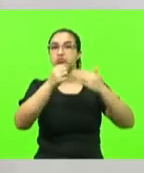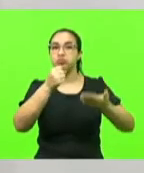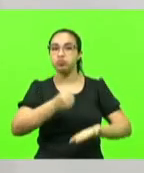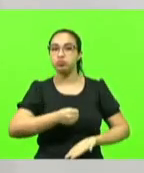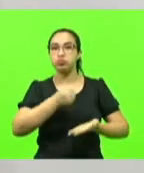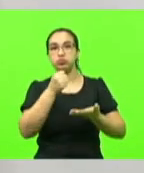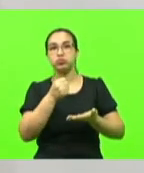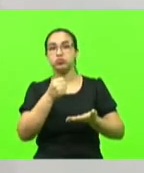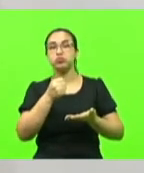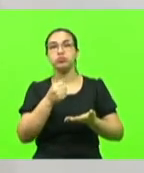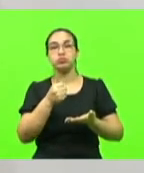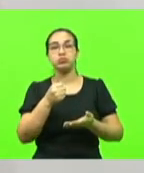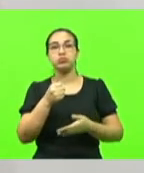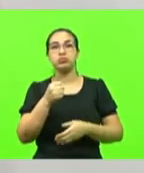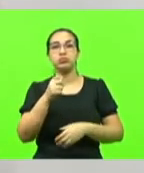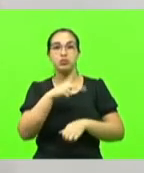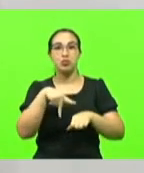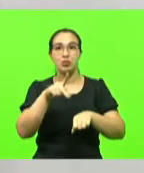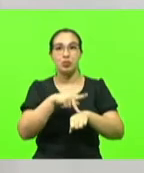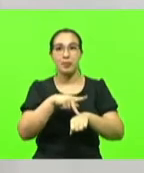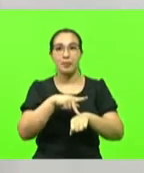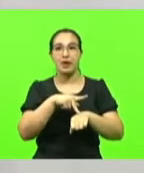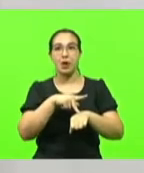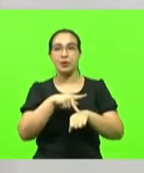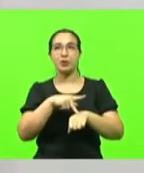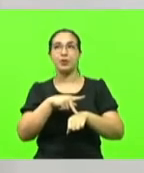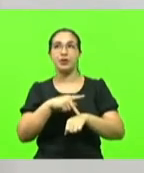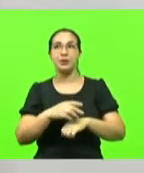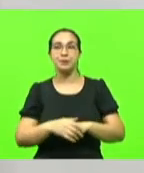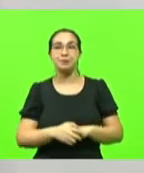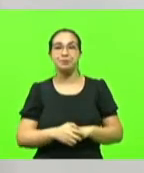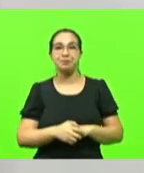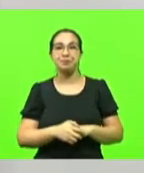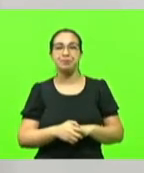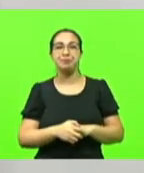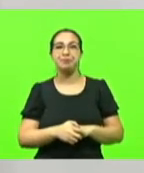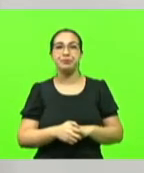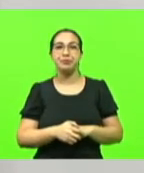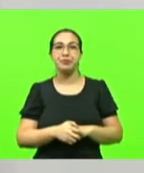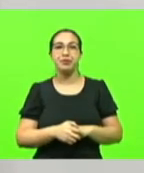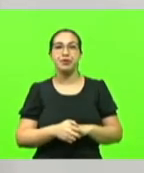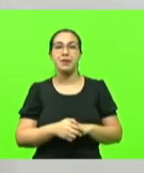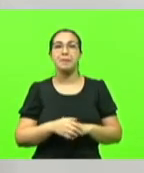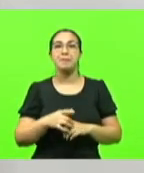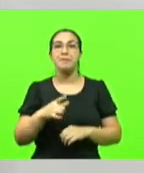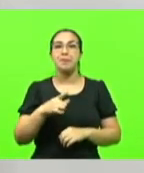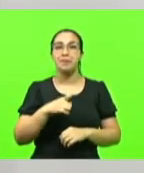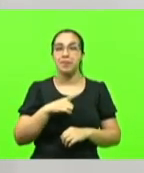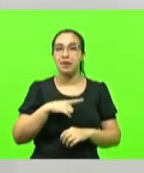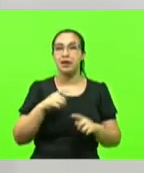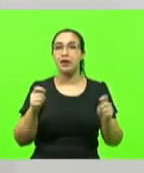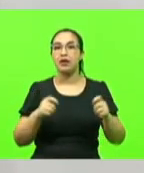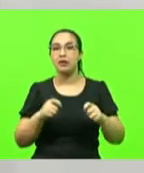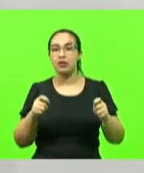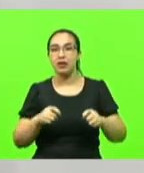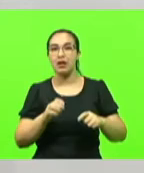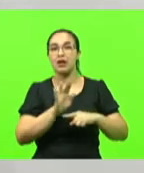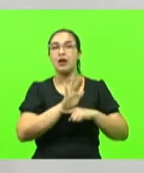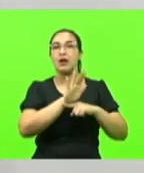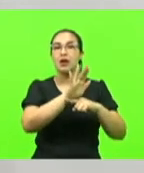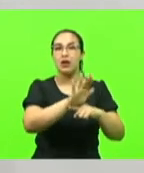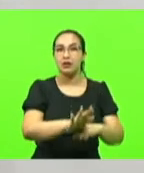estado e também do país com economia nos investimentos dos recursos públicos e preservando especialmente os nossos